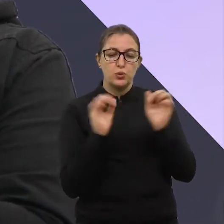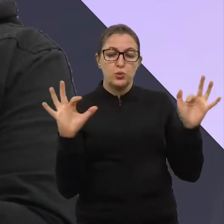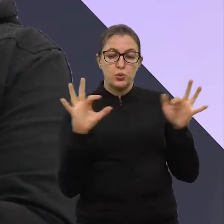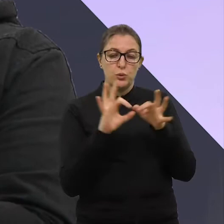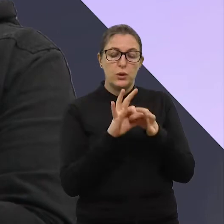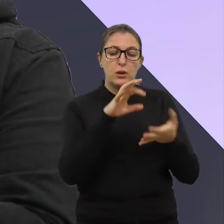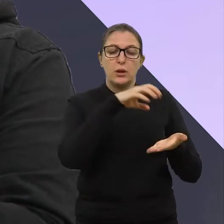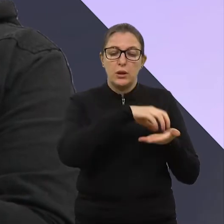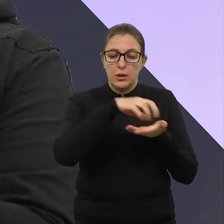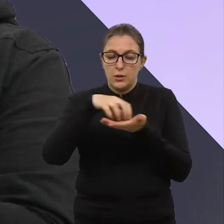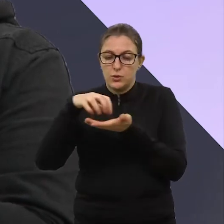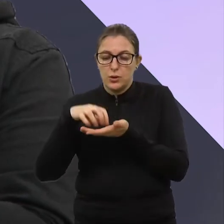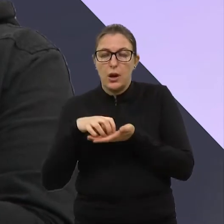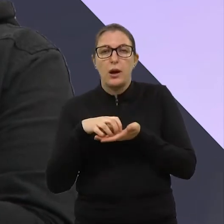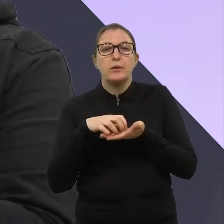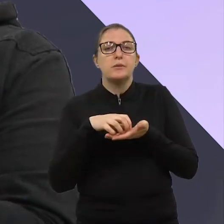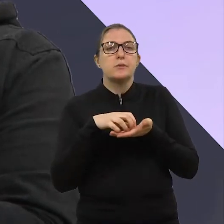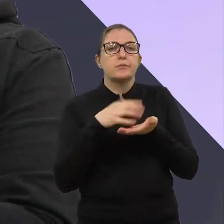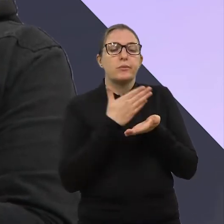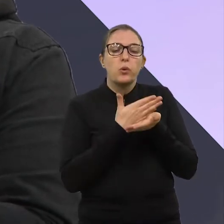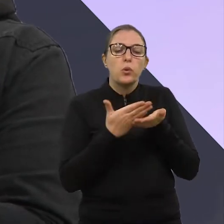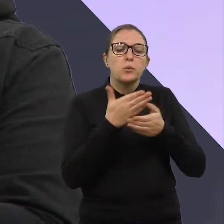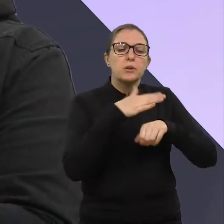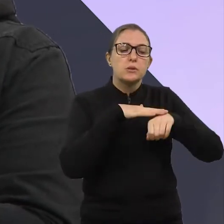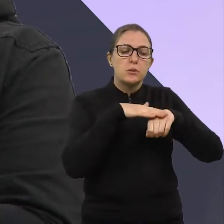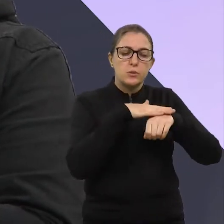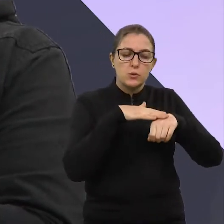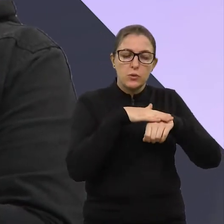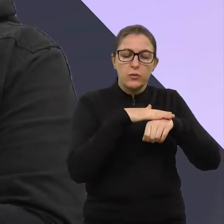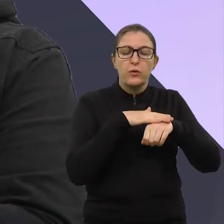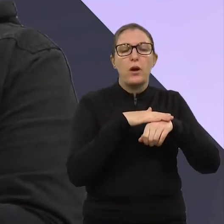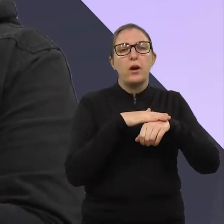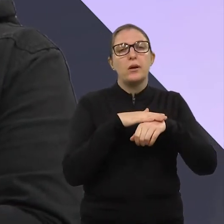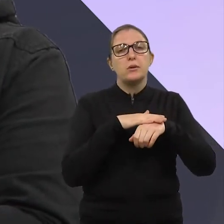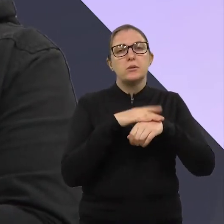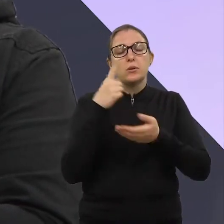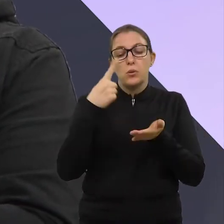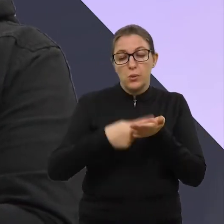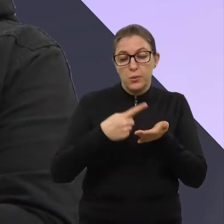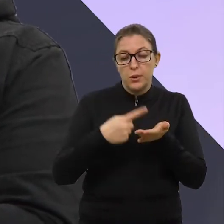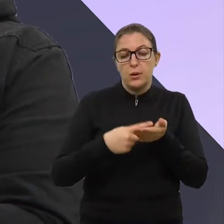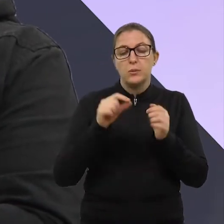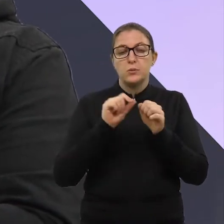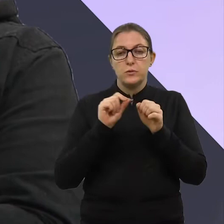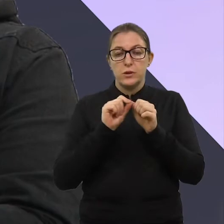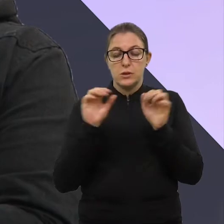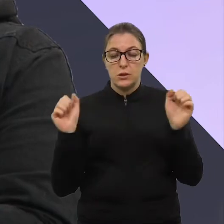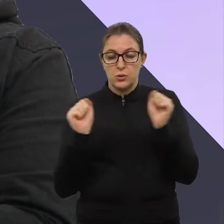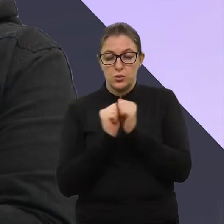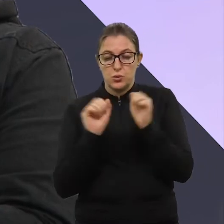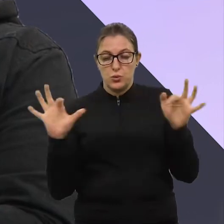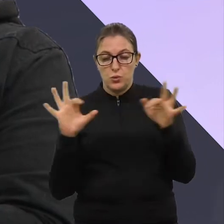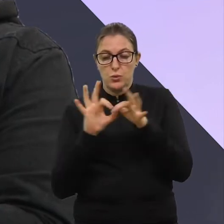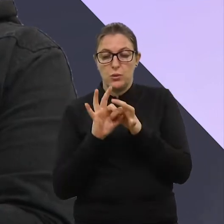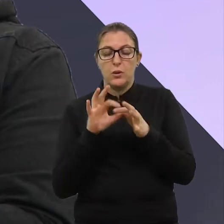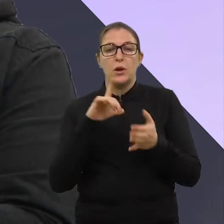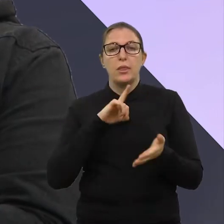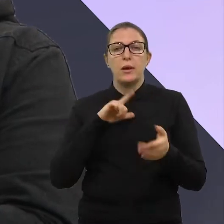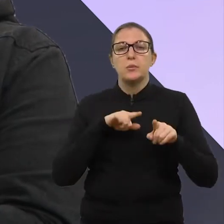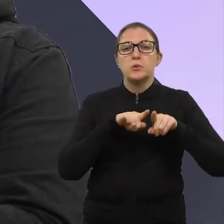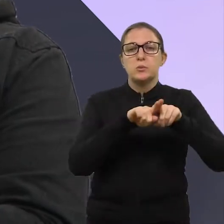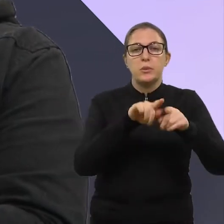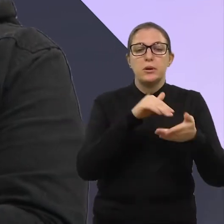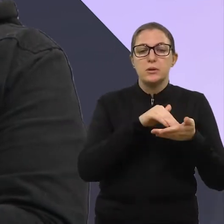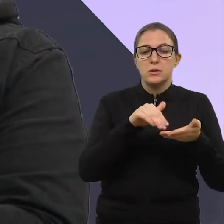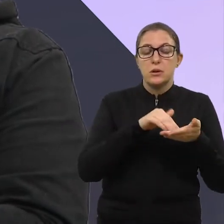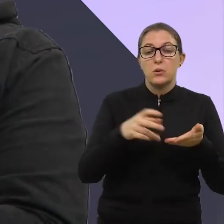entidades, instituições da cidade para fazer uma primeira conversa e combinarmos de fazermos isso junto, né? Nós estamos numa parceria entre Secretaria da